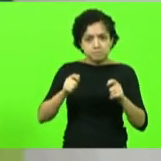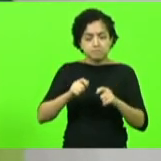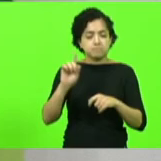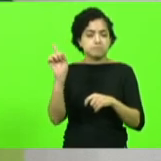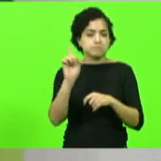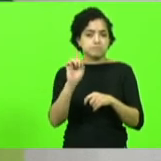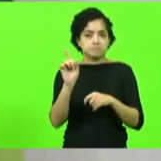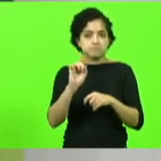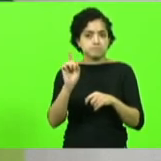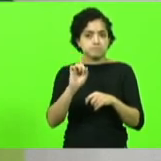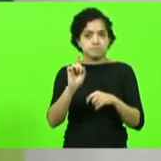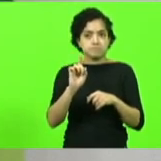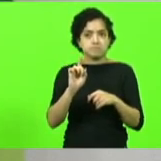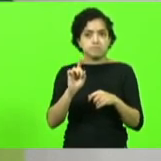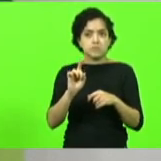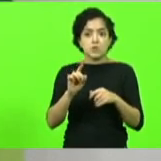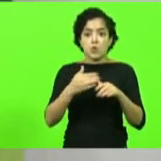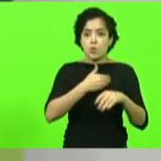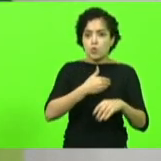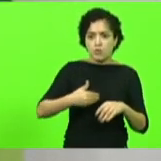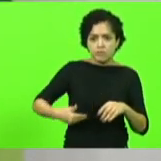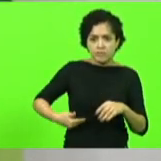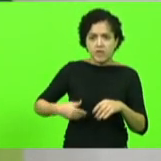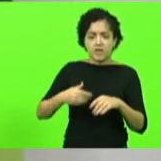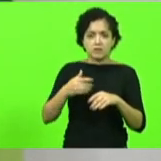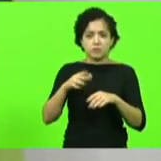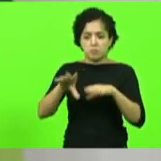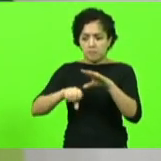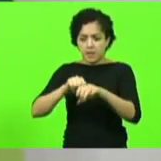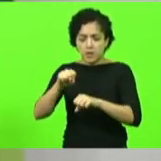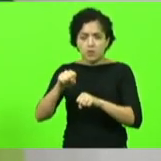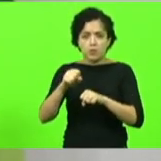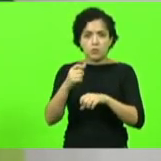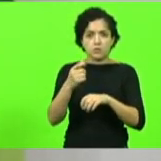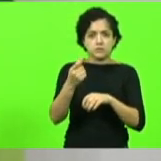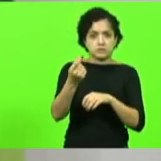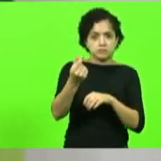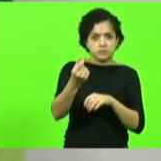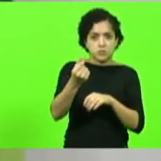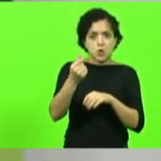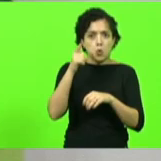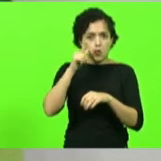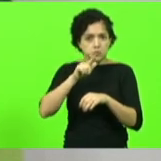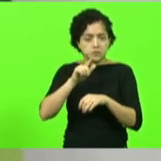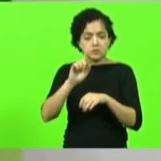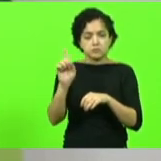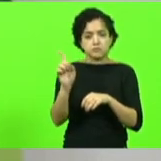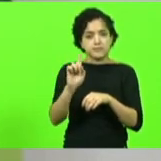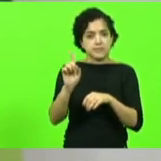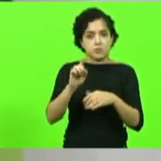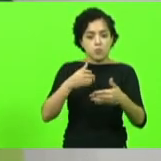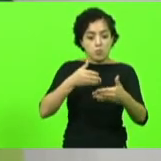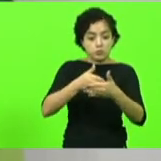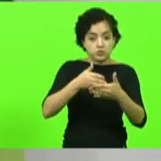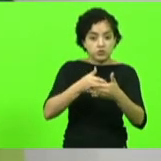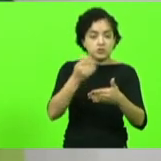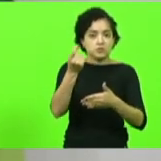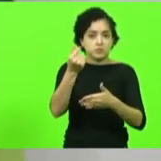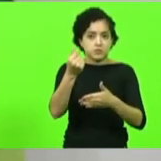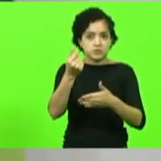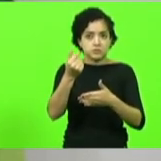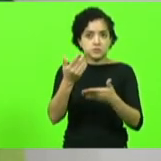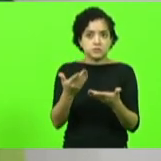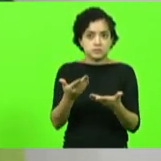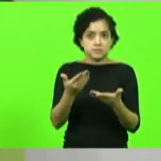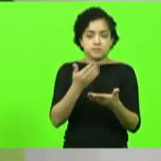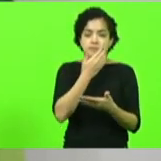governo não recuperou nenhum dinheiro não tem nenhum dinheiro bloqueado e até o dinheiro bloqueado o governo pediu liberação e o juiz não